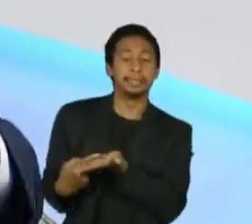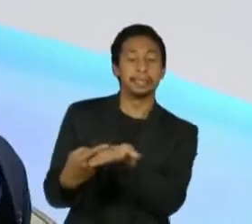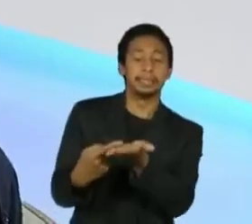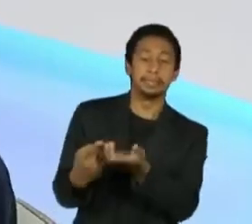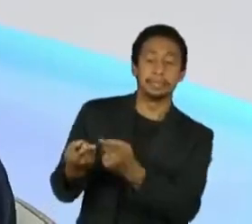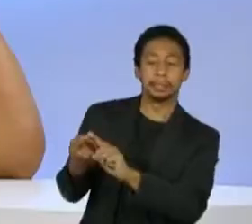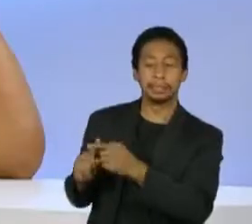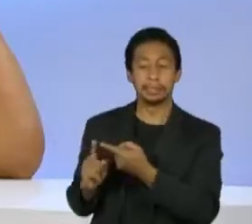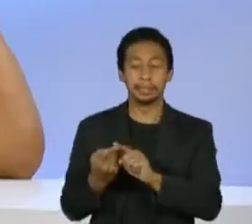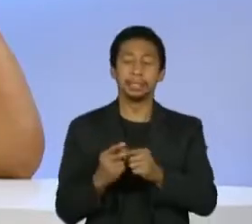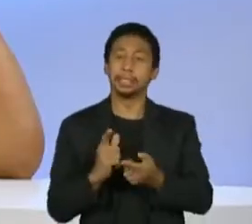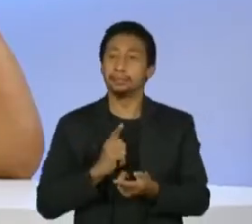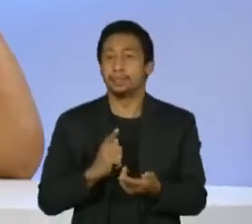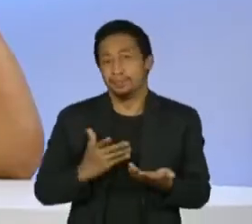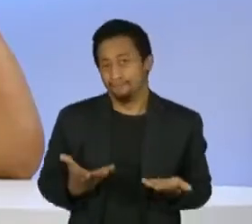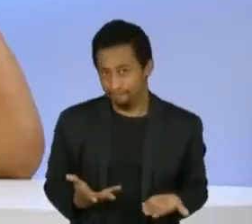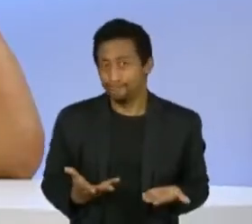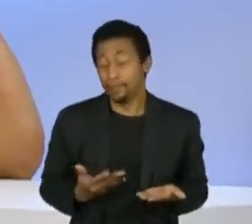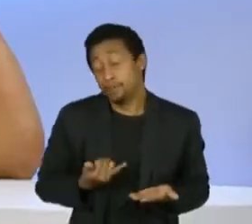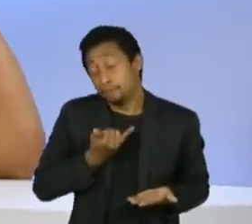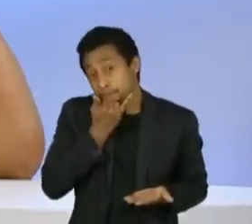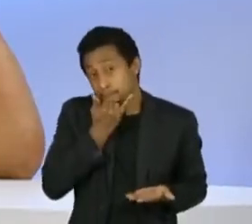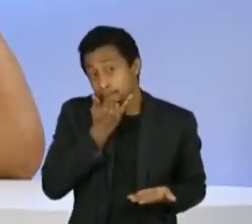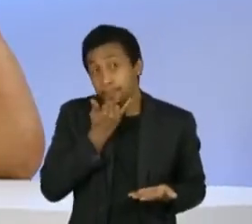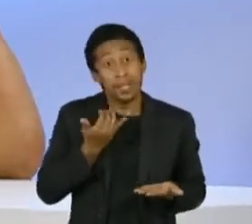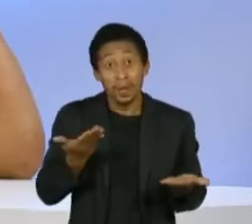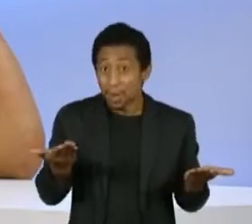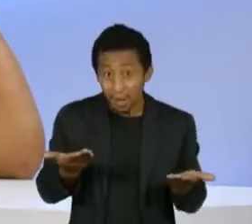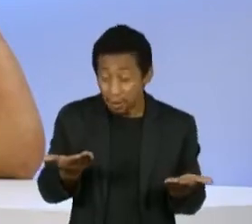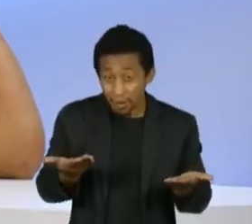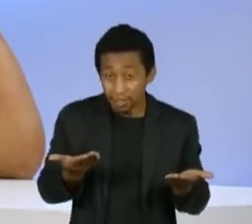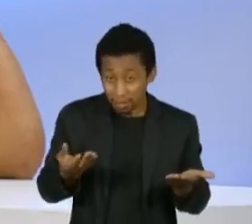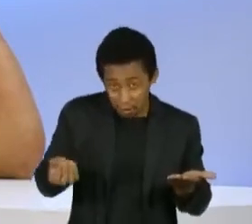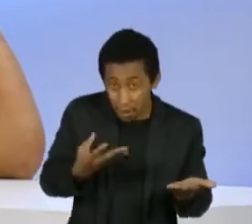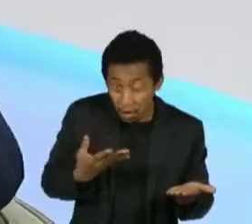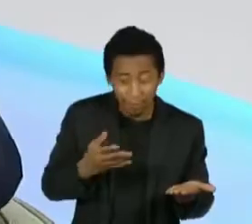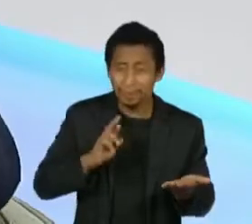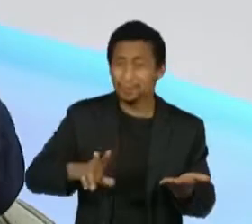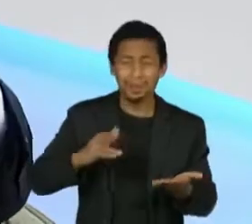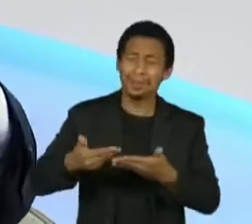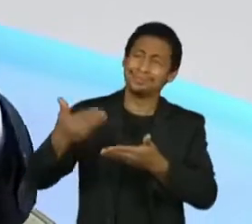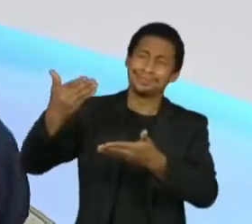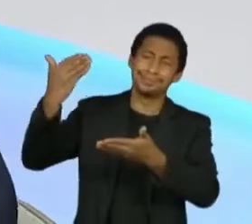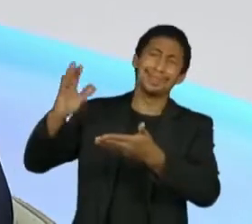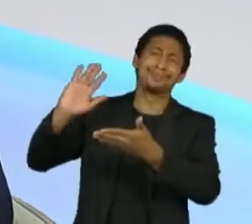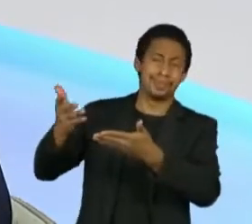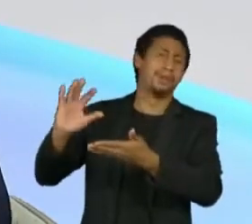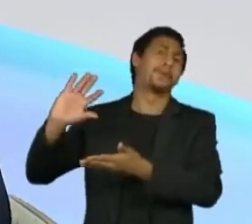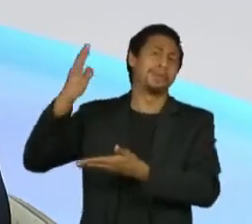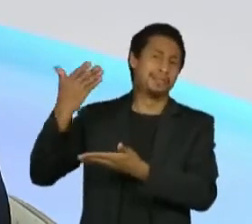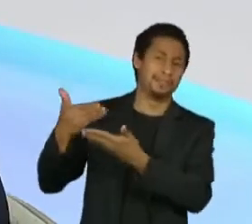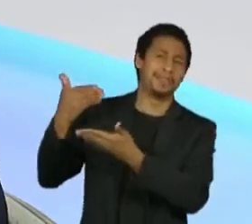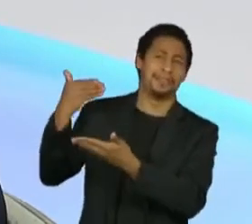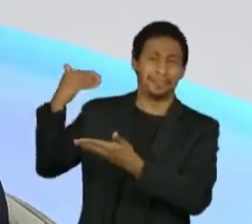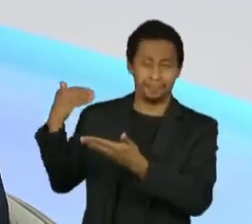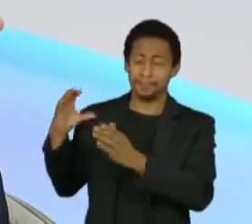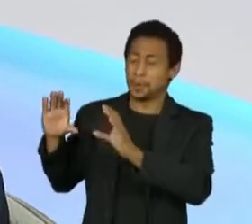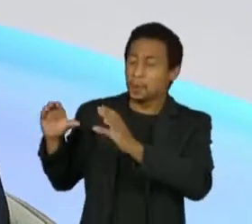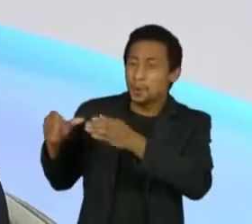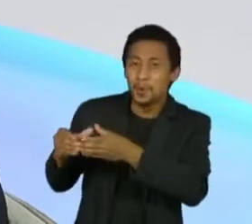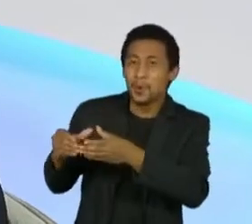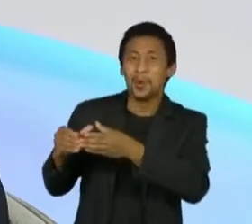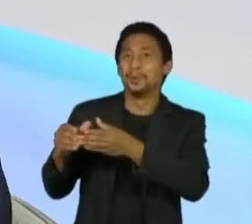evidente por causa do teto de gastos, que é uma restrição orçamentária para valer. Porque esses grupos são grupos